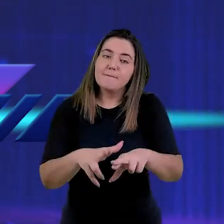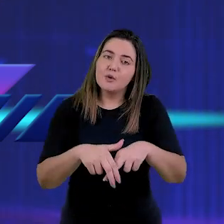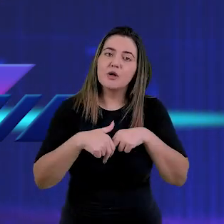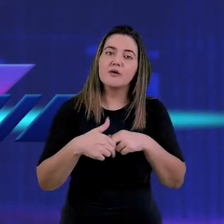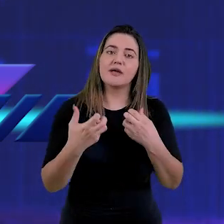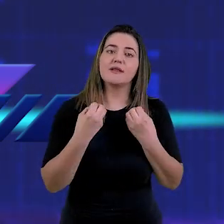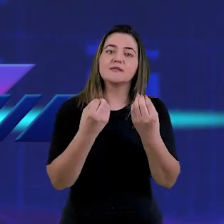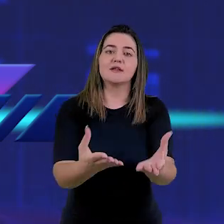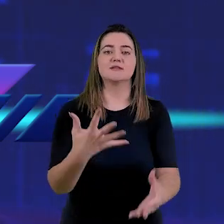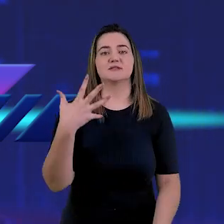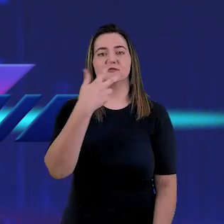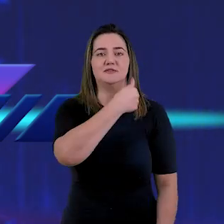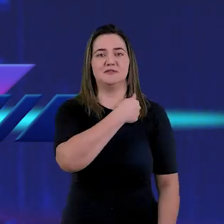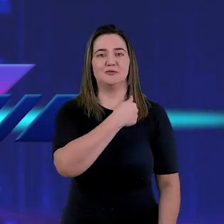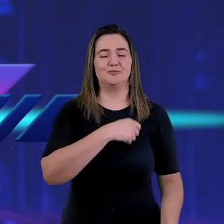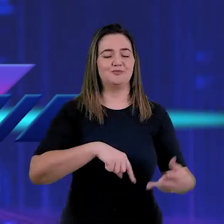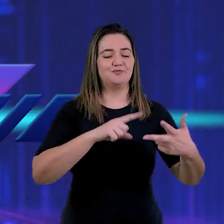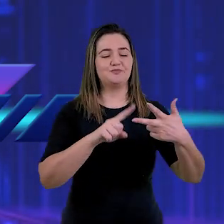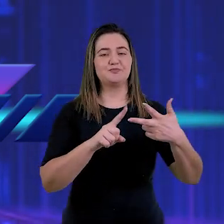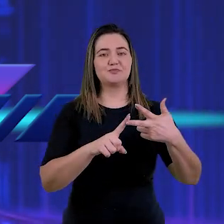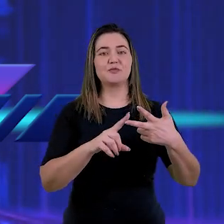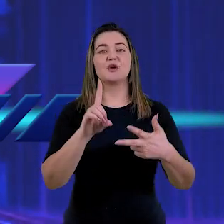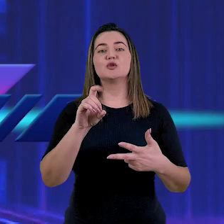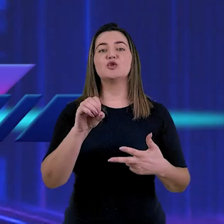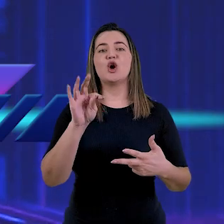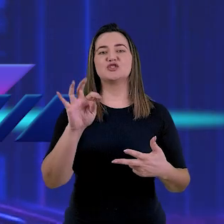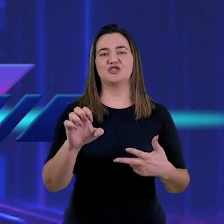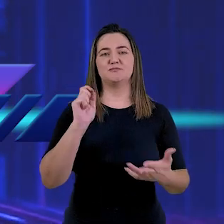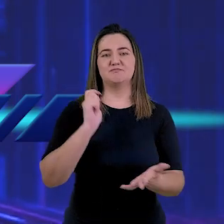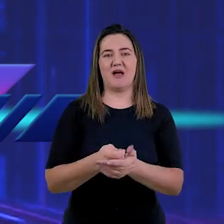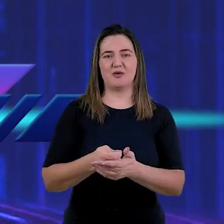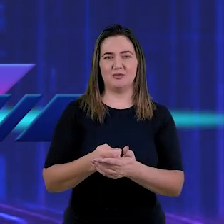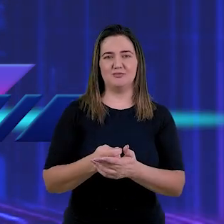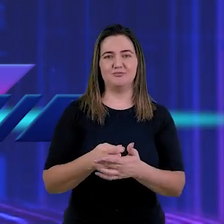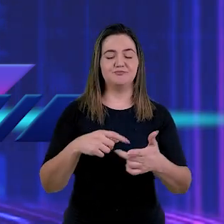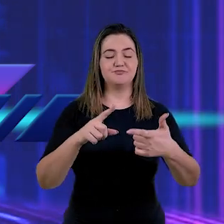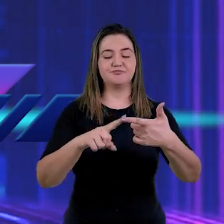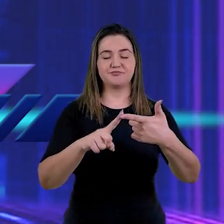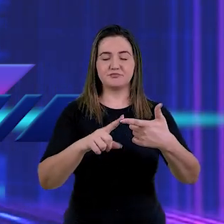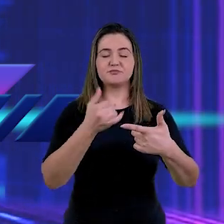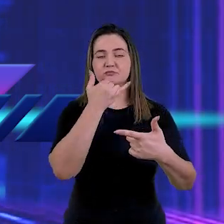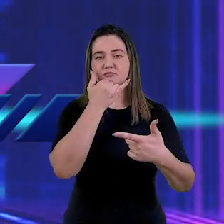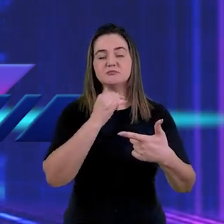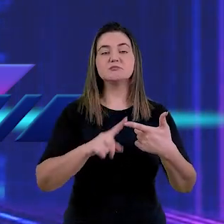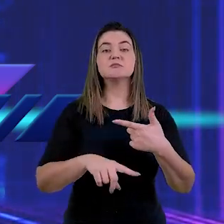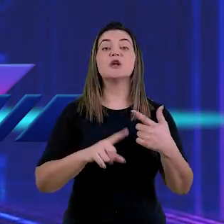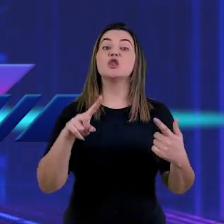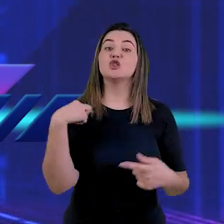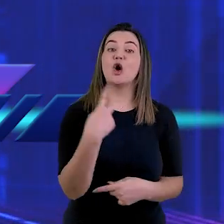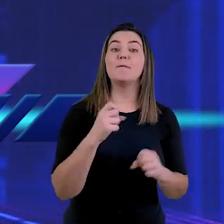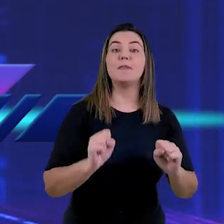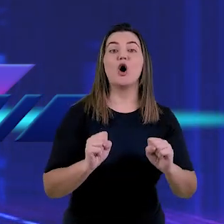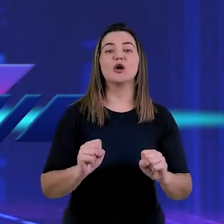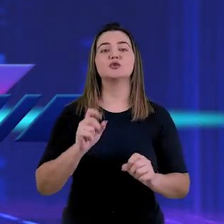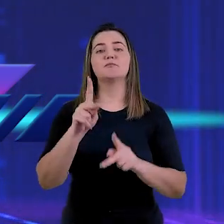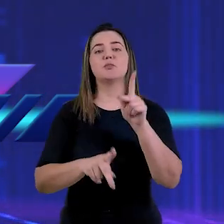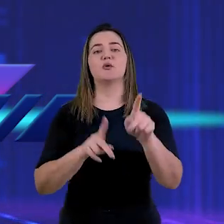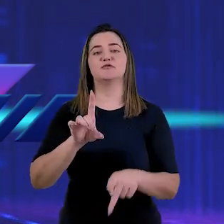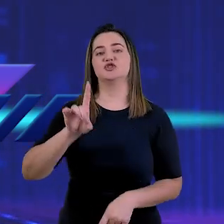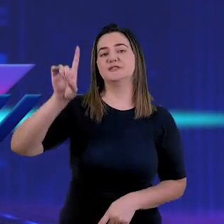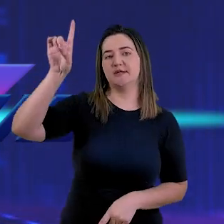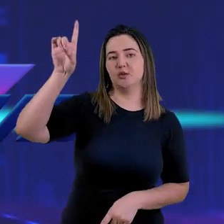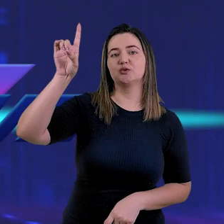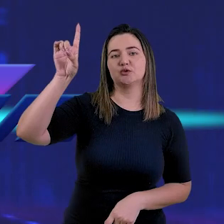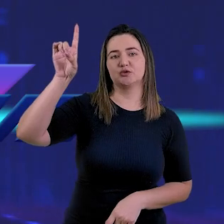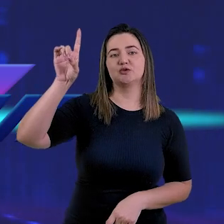O dote estava pago. Hoje, eu e você podemos ser povo de Deus,